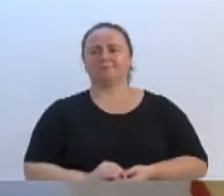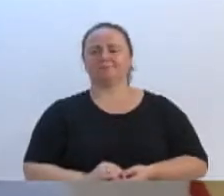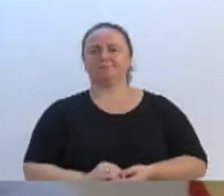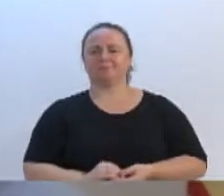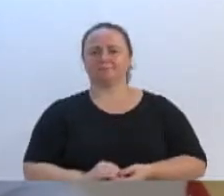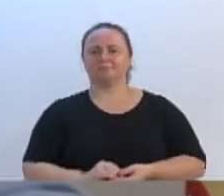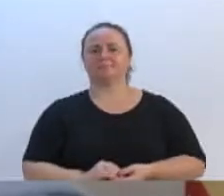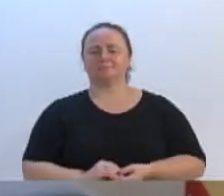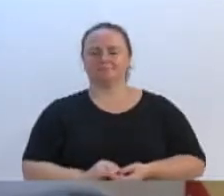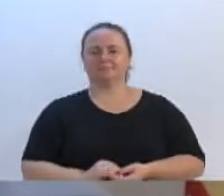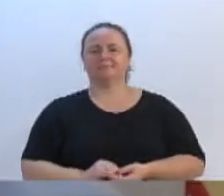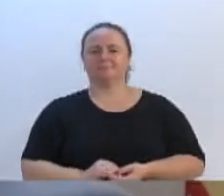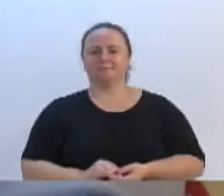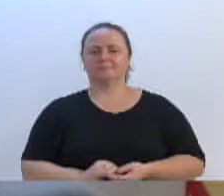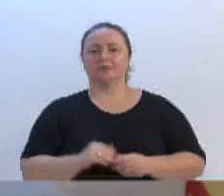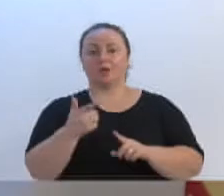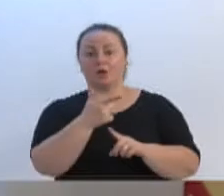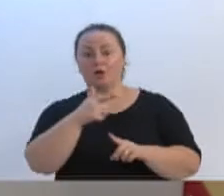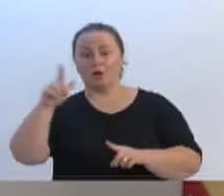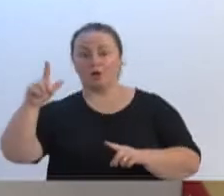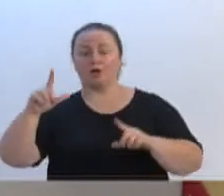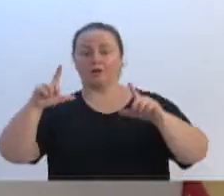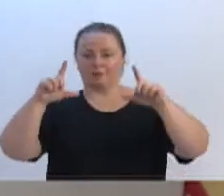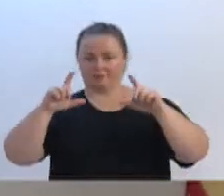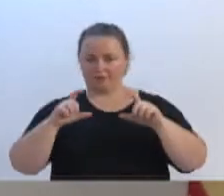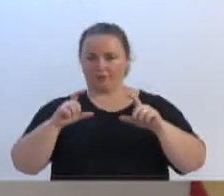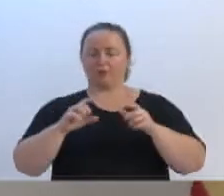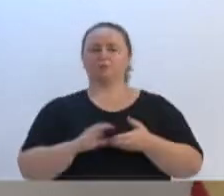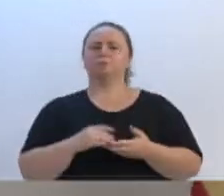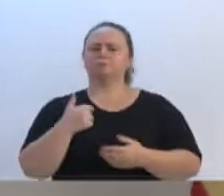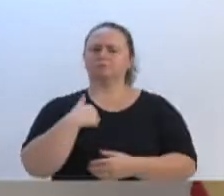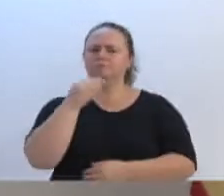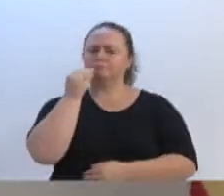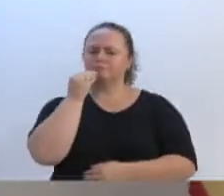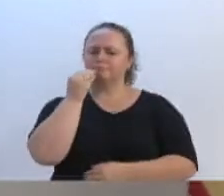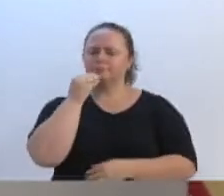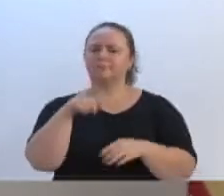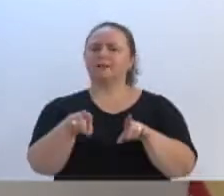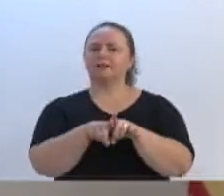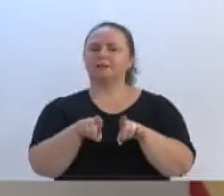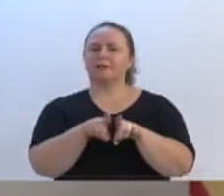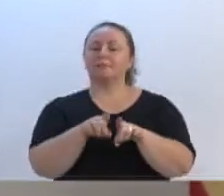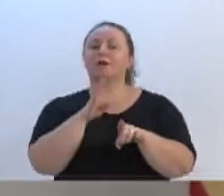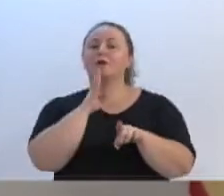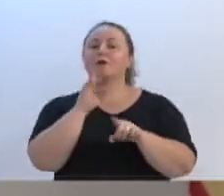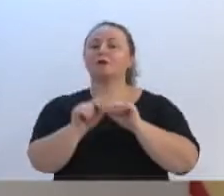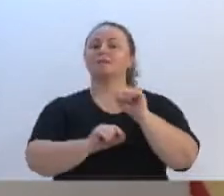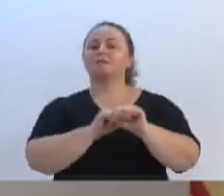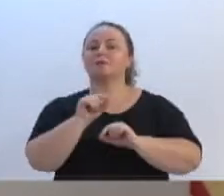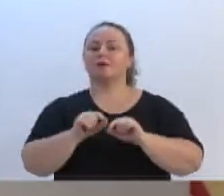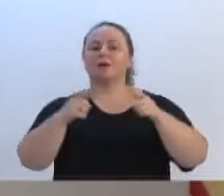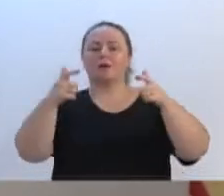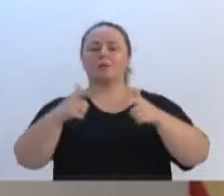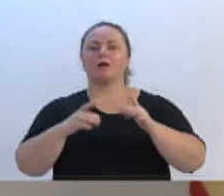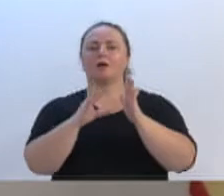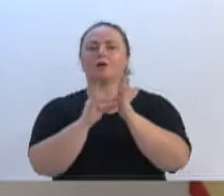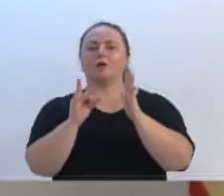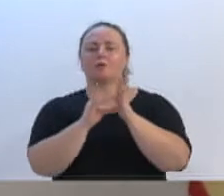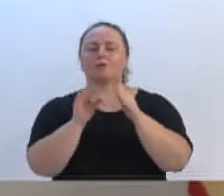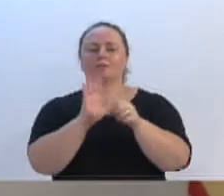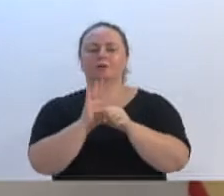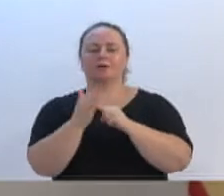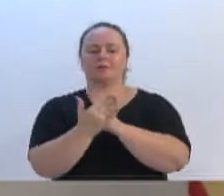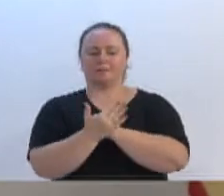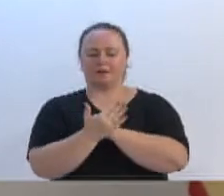Também quero mostrar que mais a próxima foto, Ari, dizer que também tive a oportunidade de conhecer o novo condomínio que vai acontecer no nosso bairro,